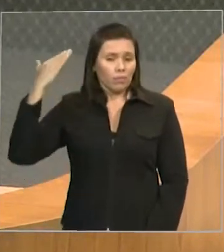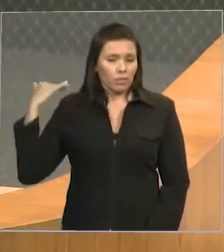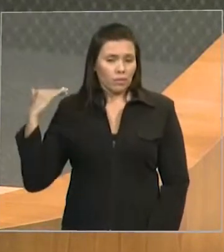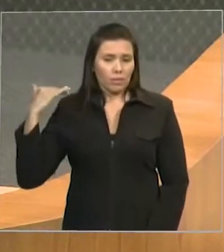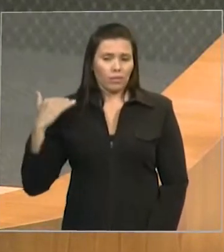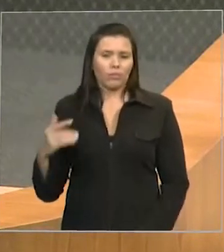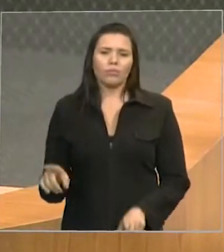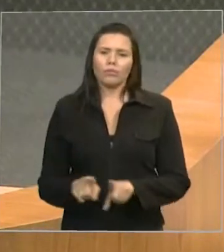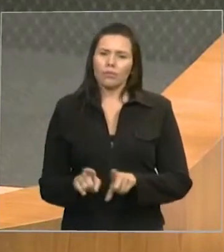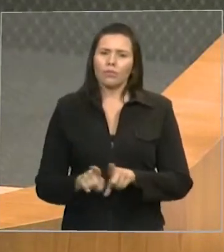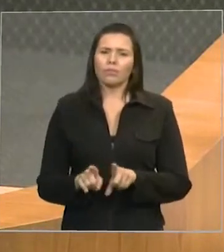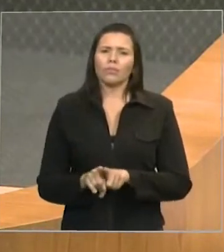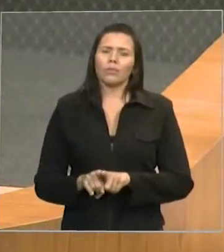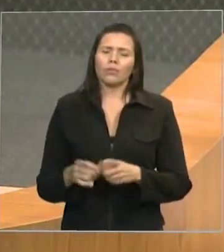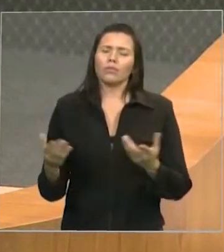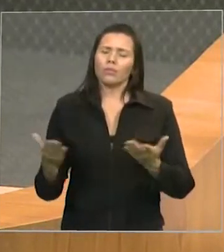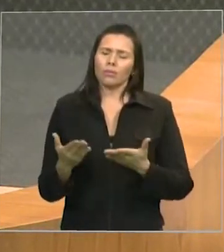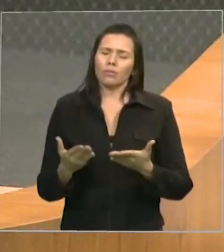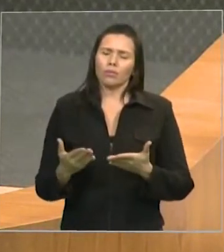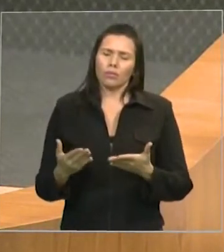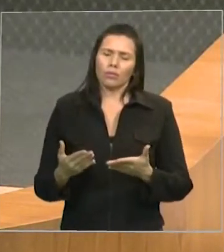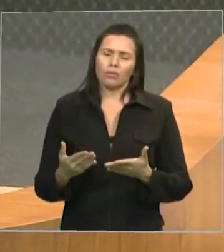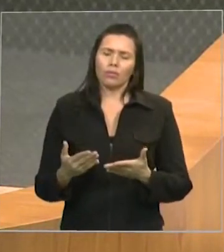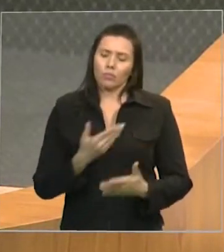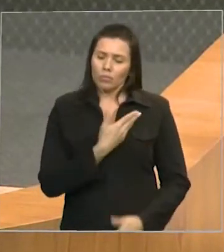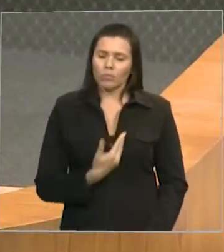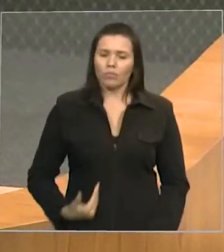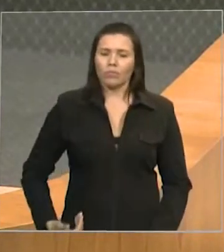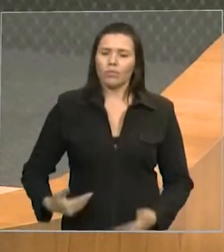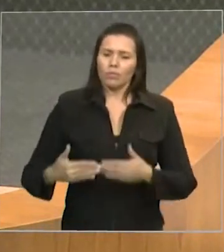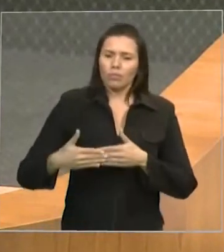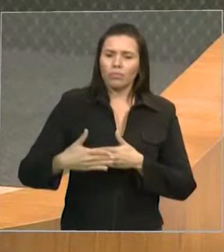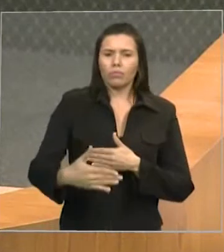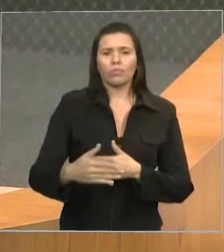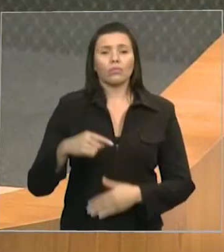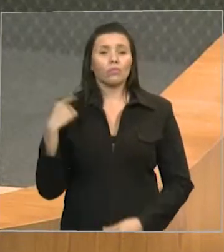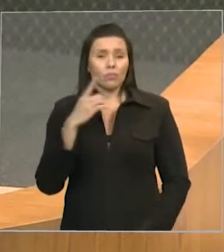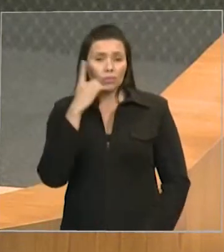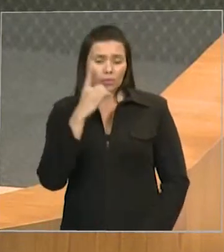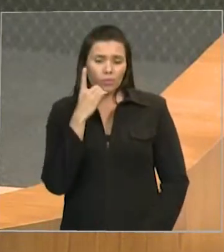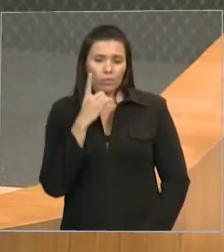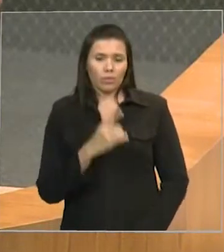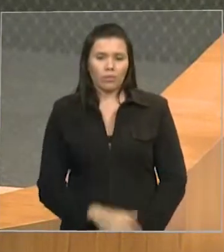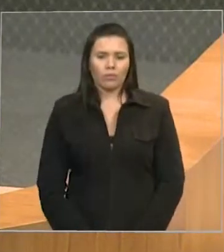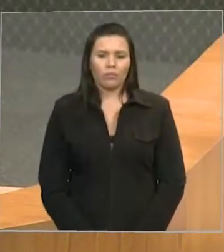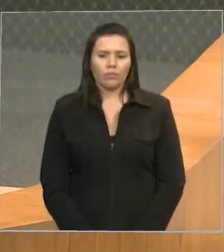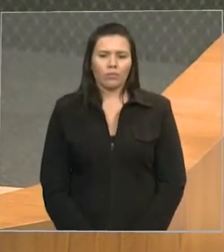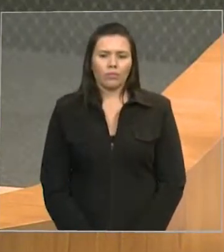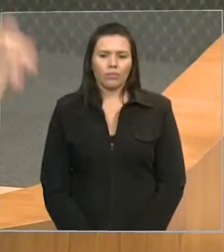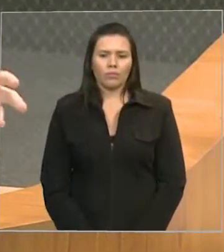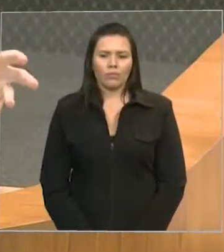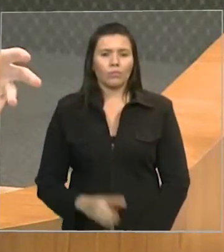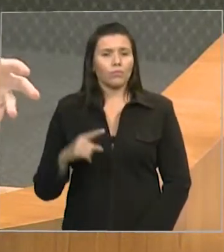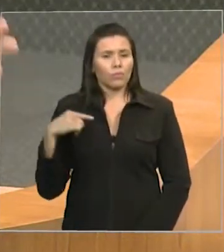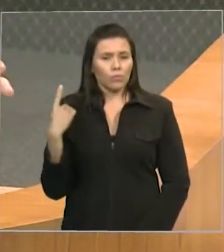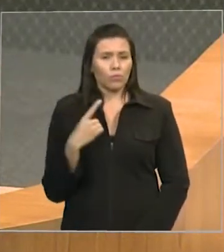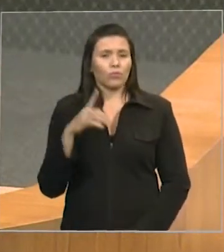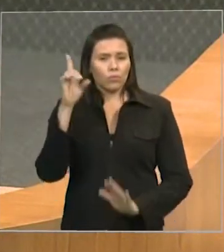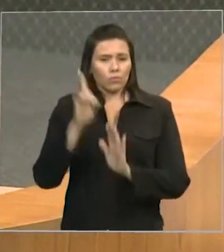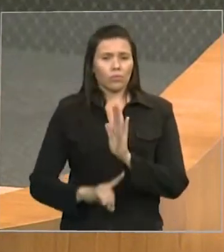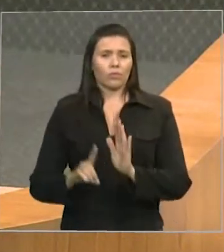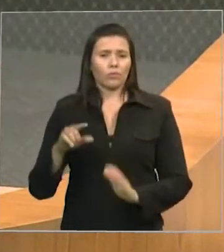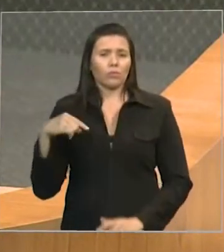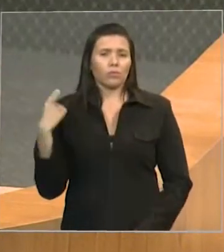possa, nesta Casa, como deputados, como fiscalizadores, dentro da nossa prerrogativa de